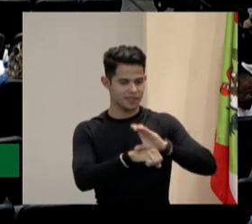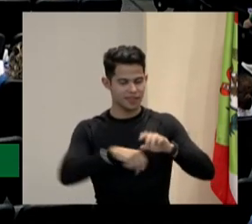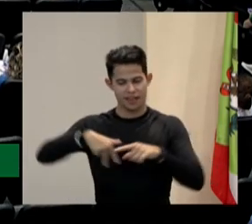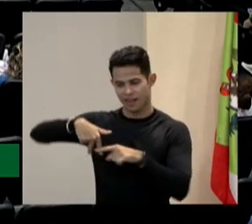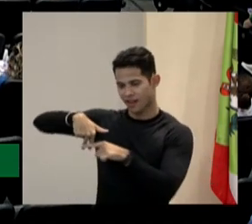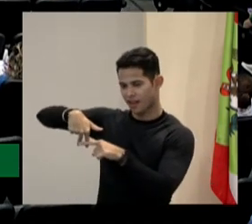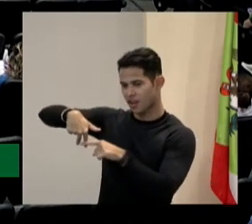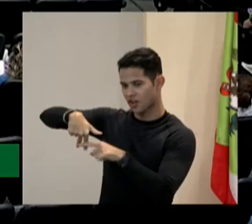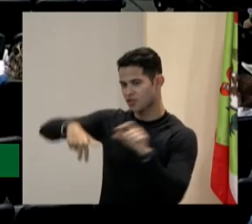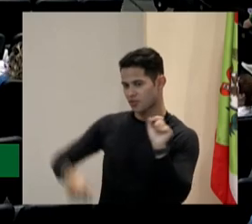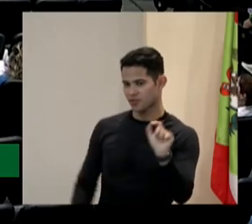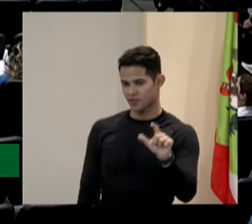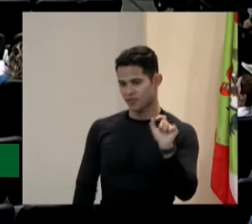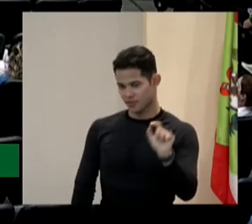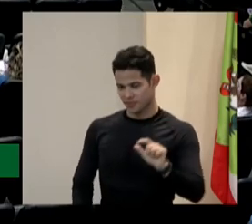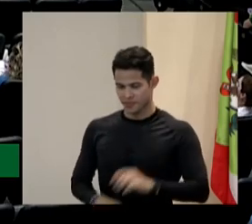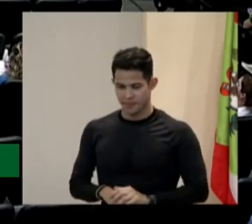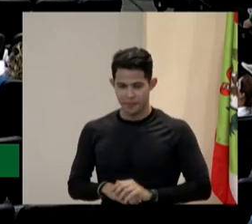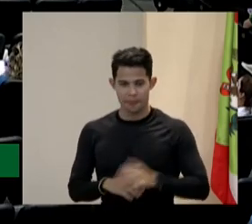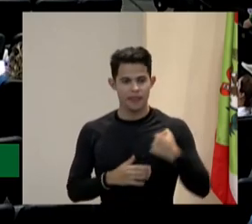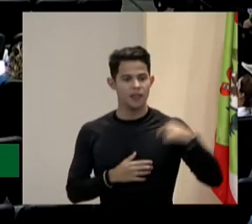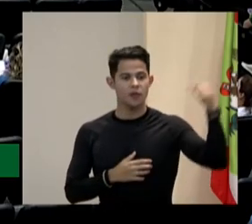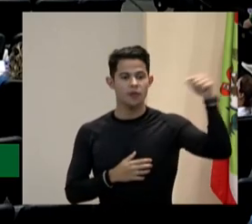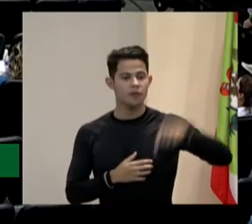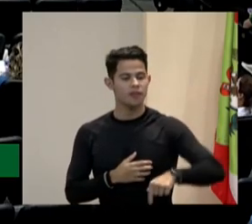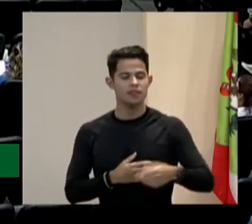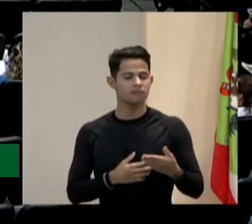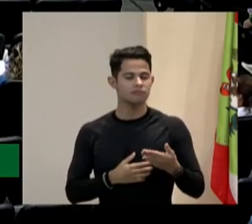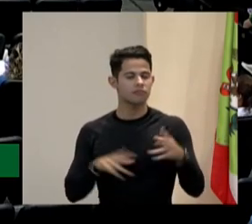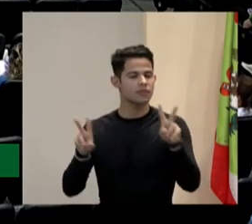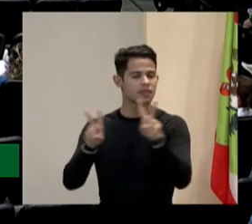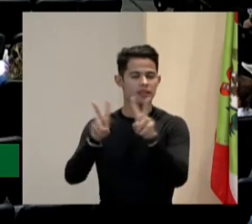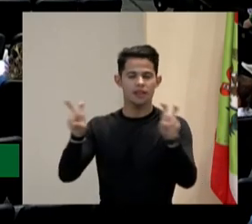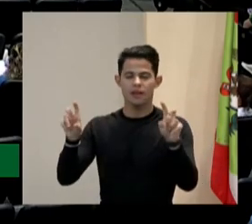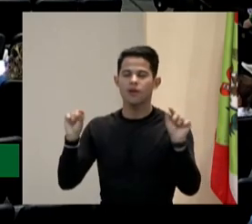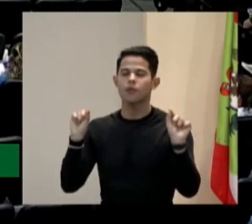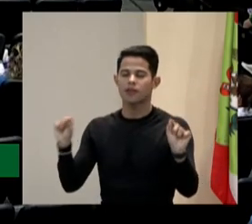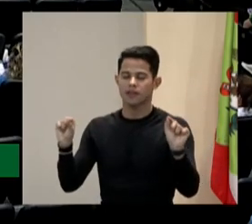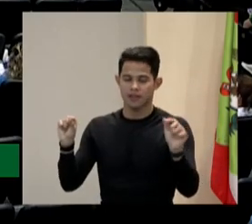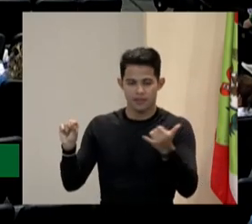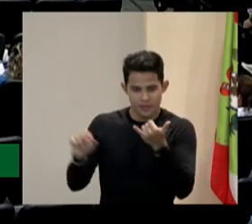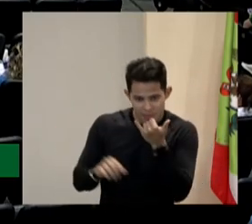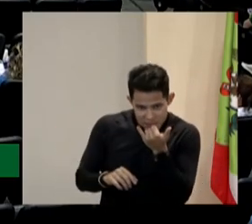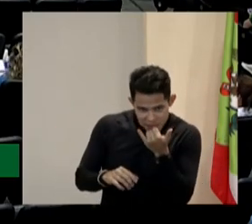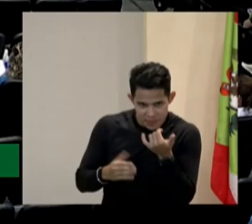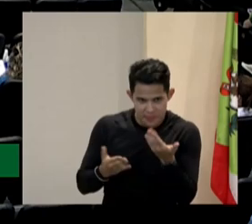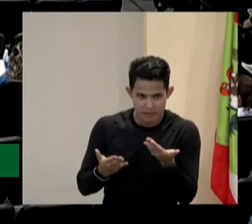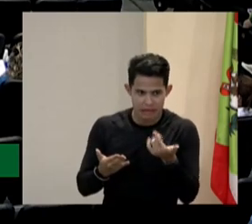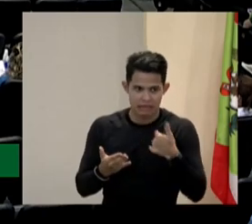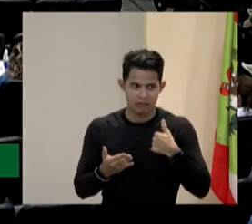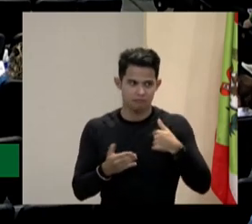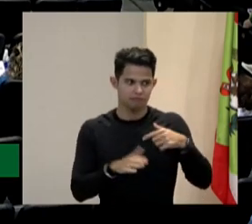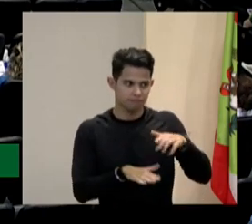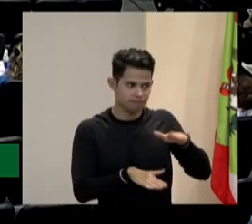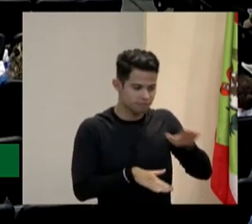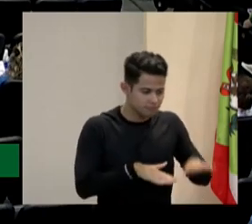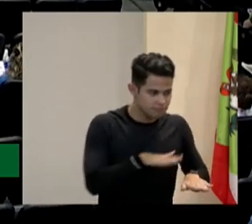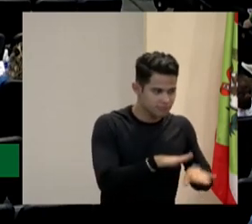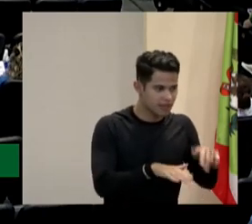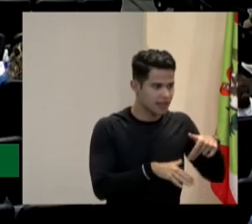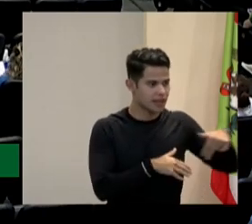E vou falar para vocês, estou bem nervoso de estar aqui hoje. Então me perdoem aqui, né? Vou ficar andando para lá e para cá.